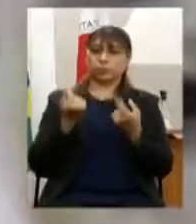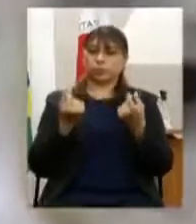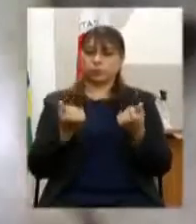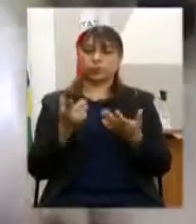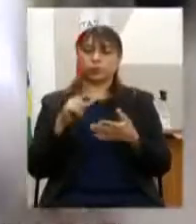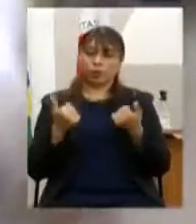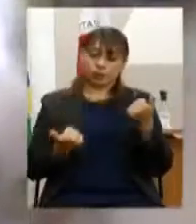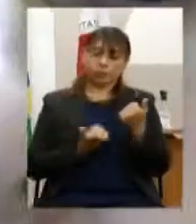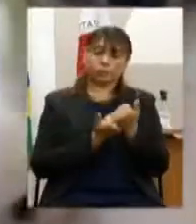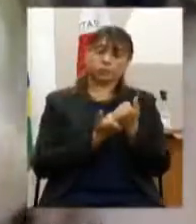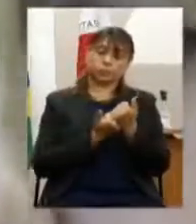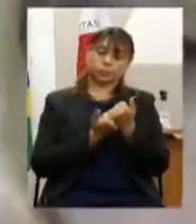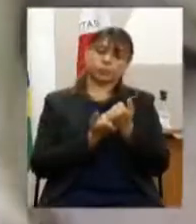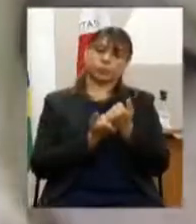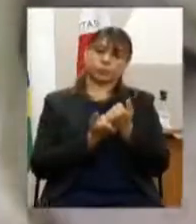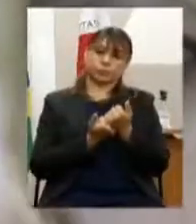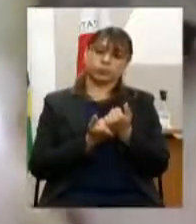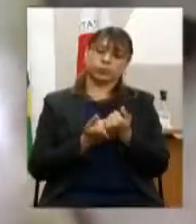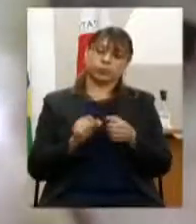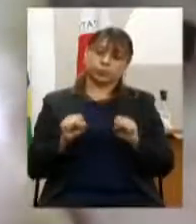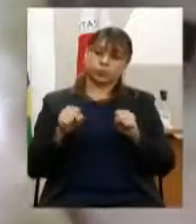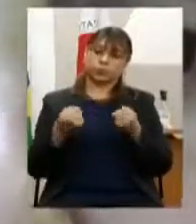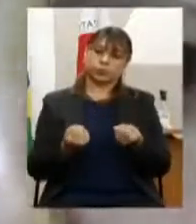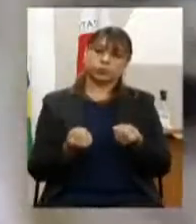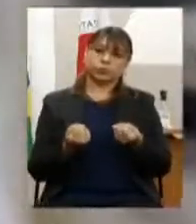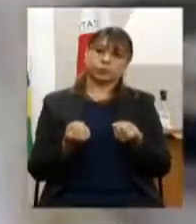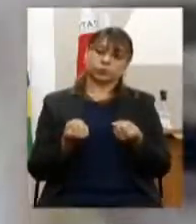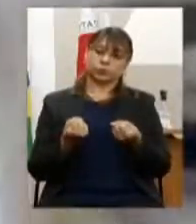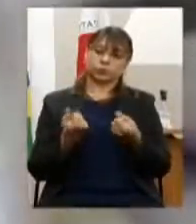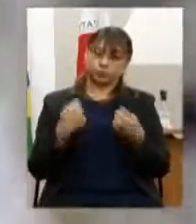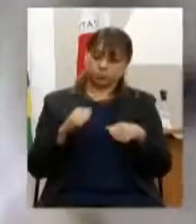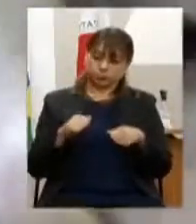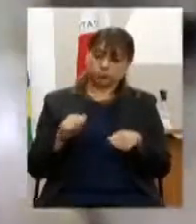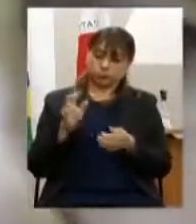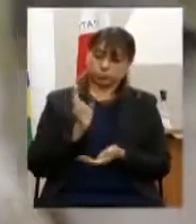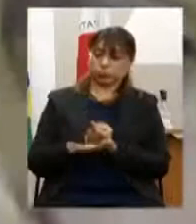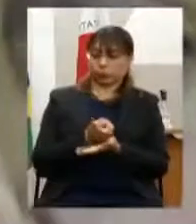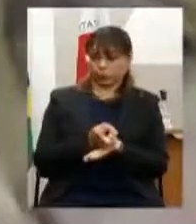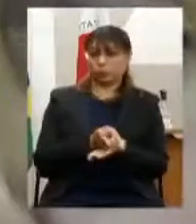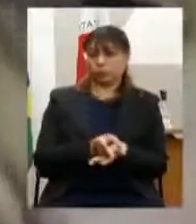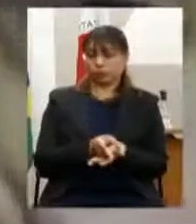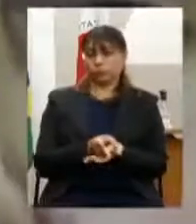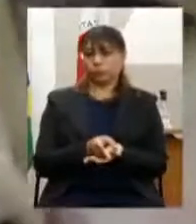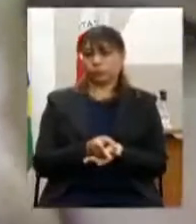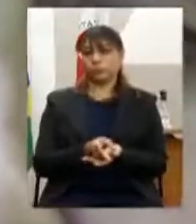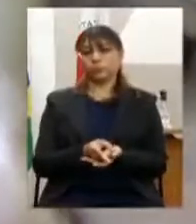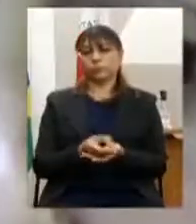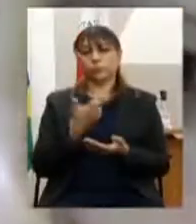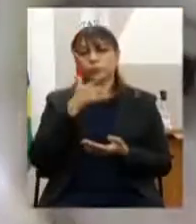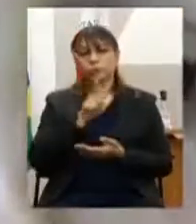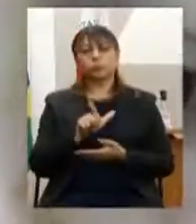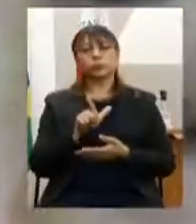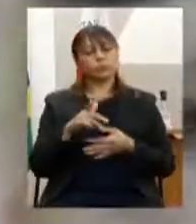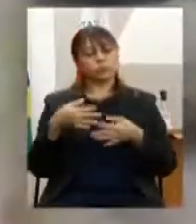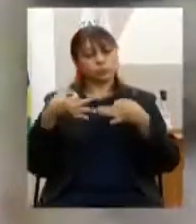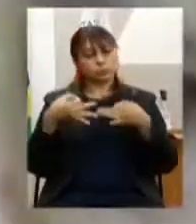Estadual de Segurança Alimentar e Nutricional Sustentável, para atender ao objetivo de garantir a realização de mais